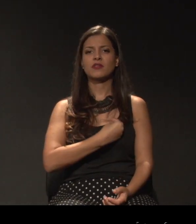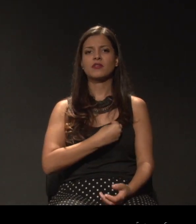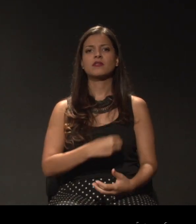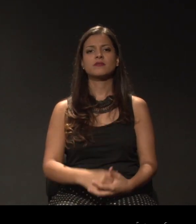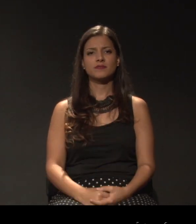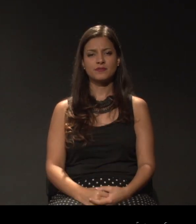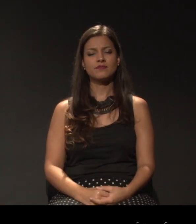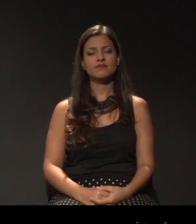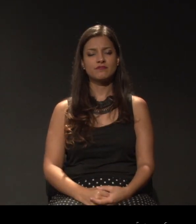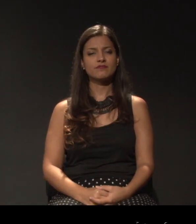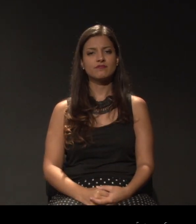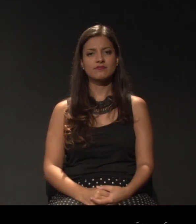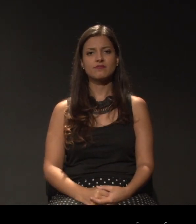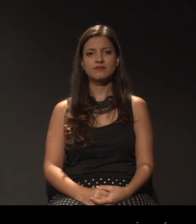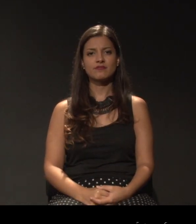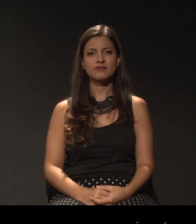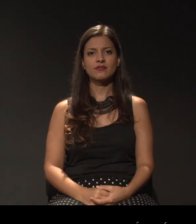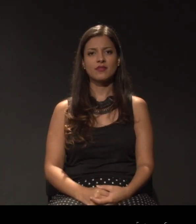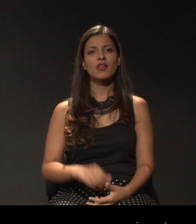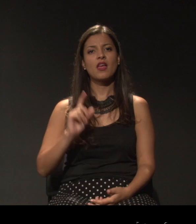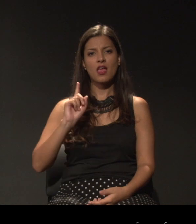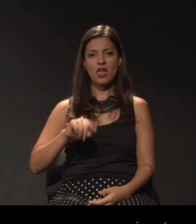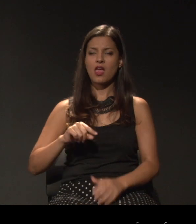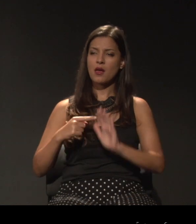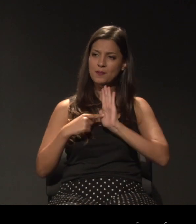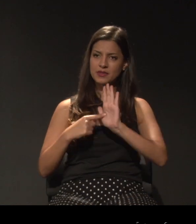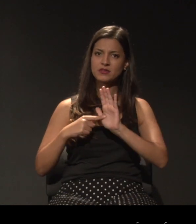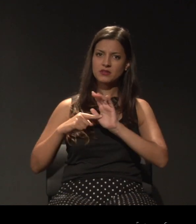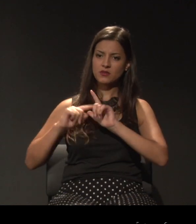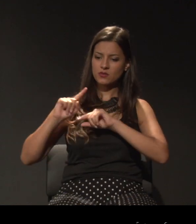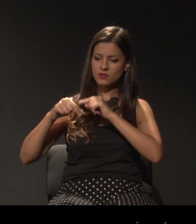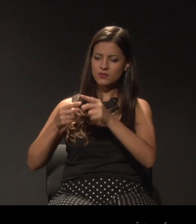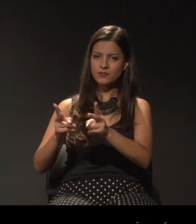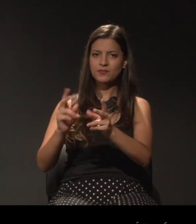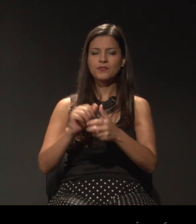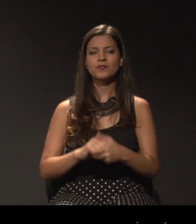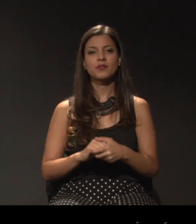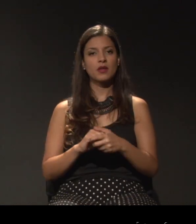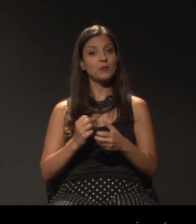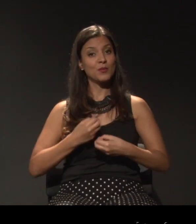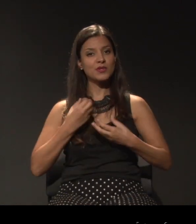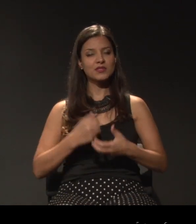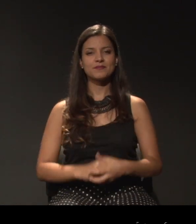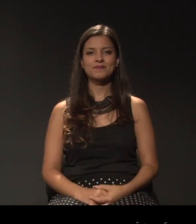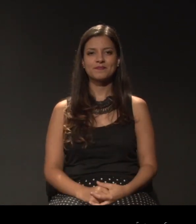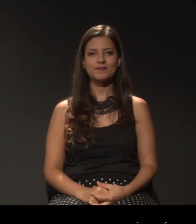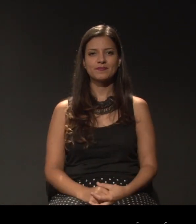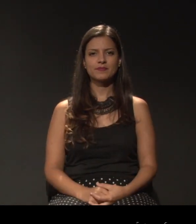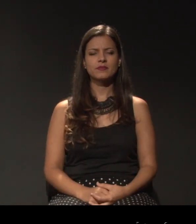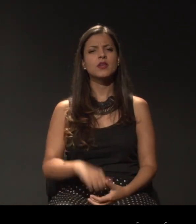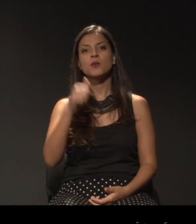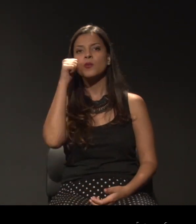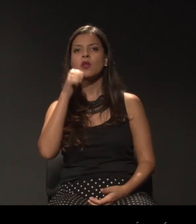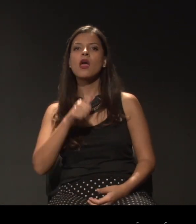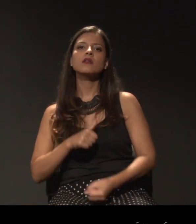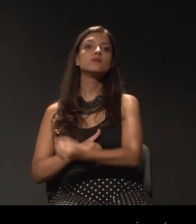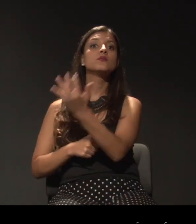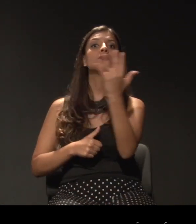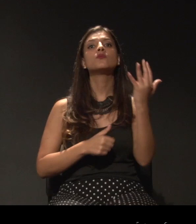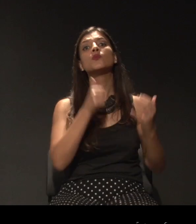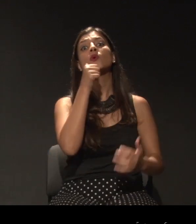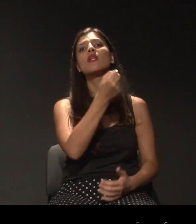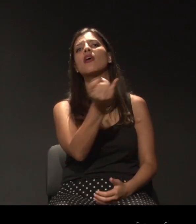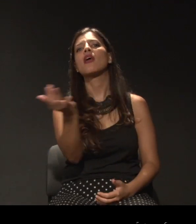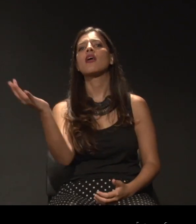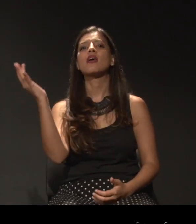E é a continuidade dessa apresentação. Mulher. Mulheres. Mulheres